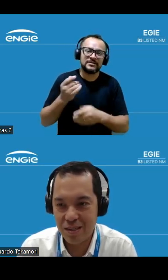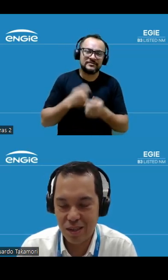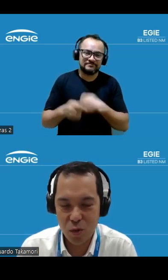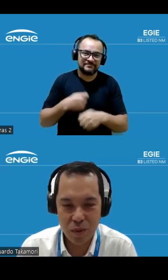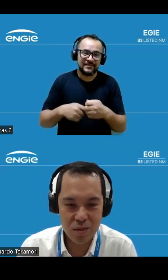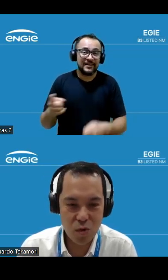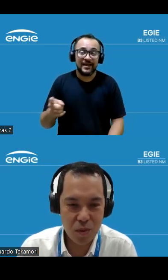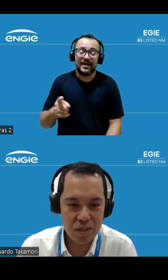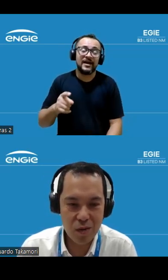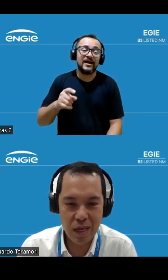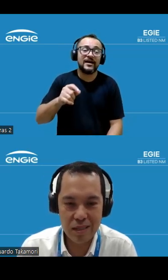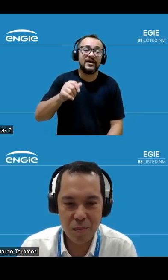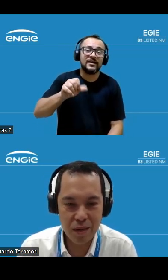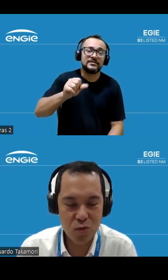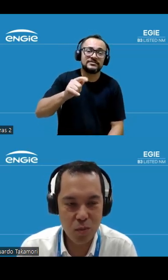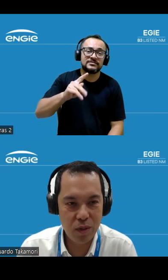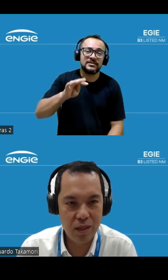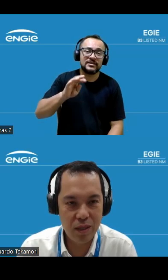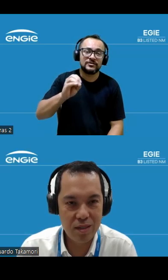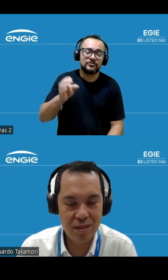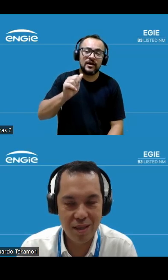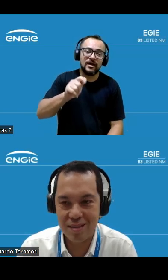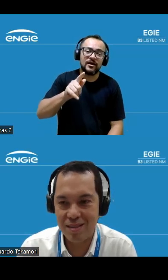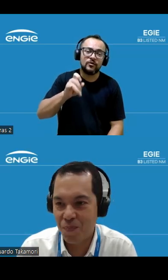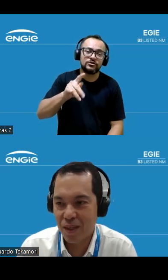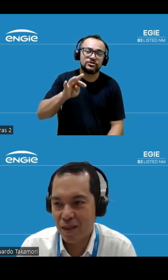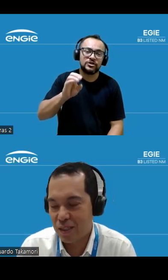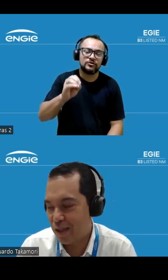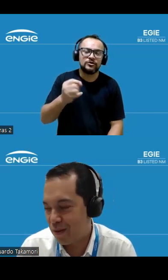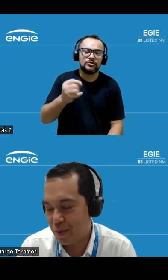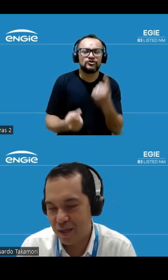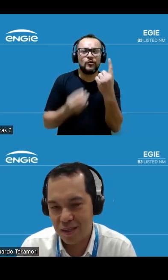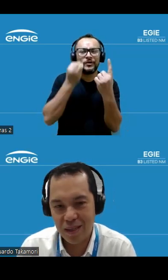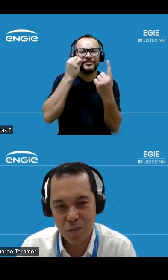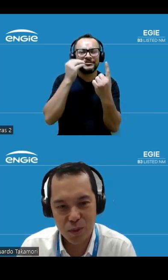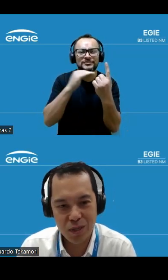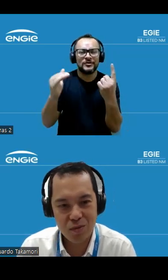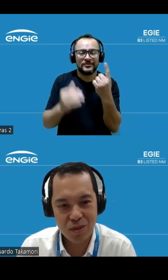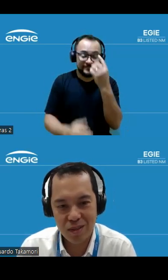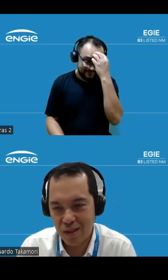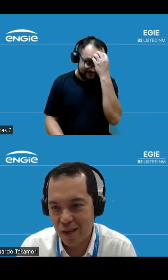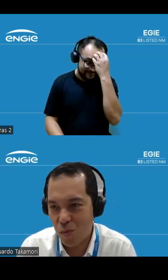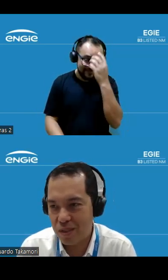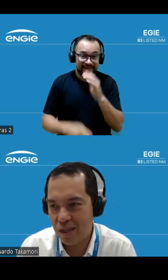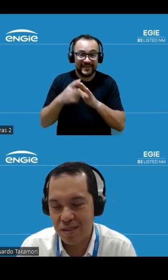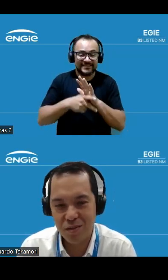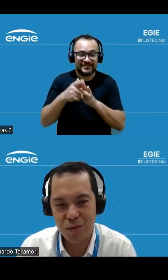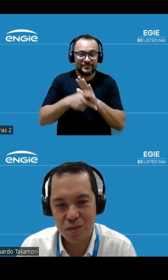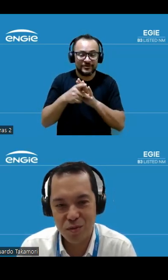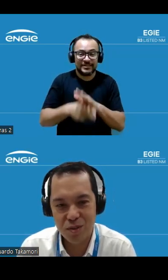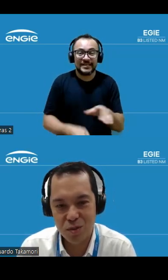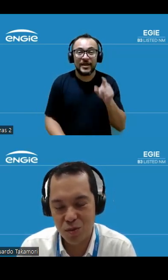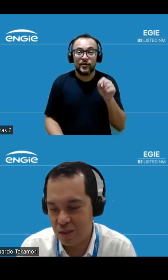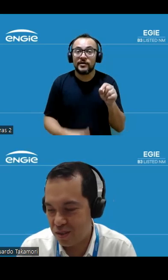remanescentes já estão em operação comercial e resta apenas uma unidade em teste. Você deve lembrar que esse projeto aqui carregou uma série de